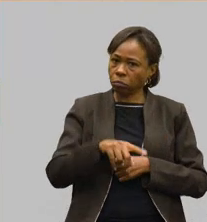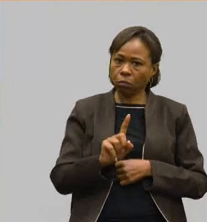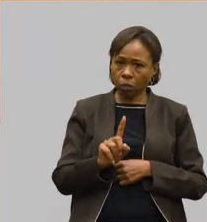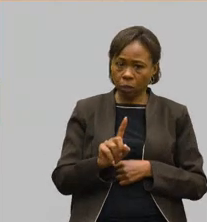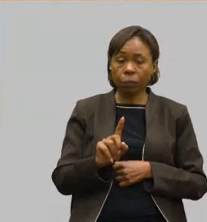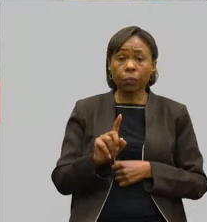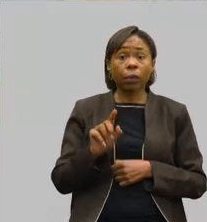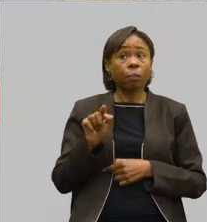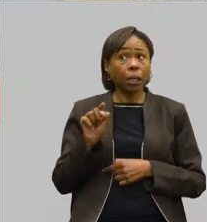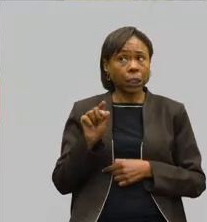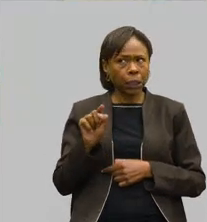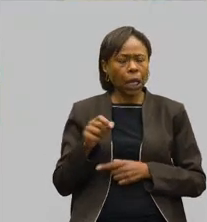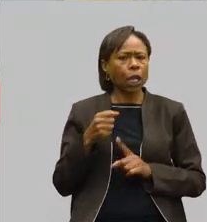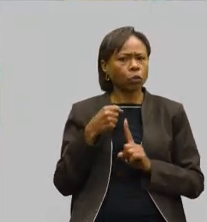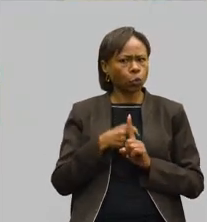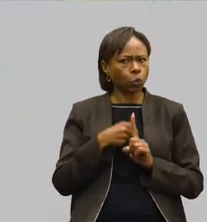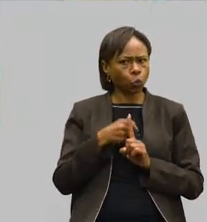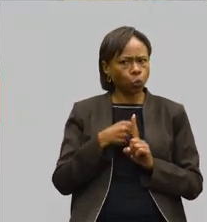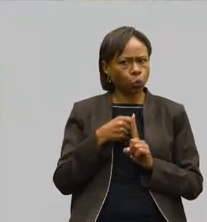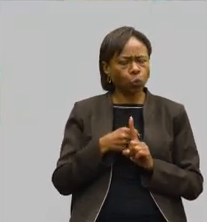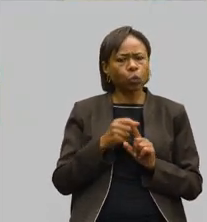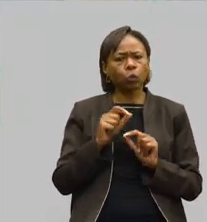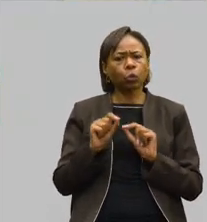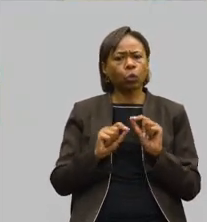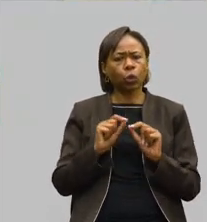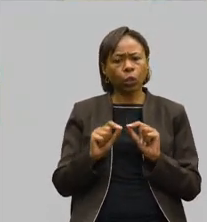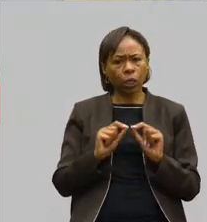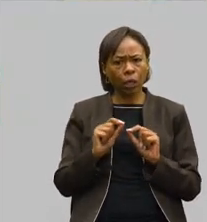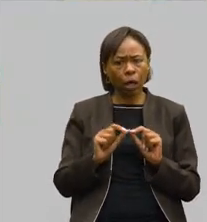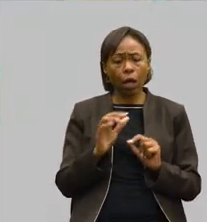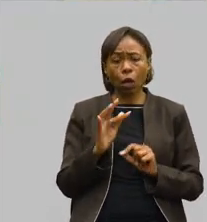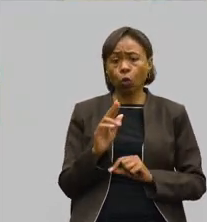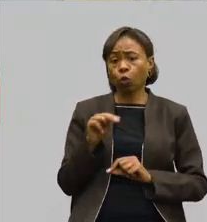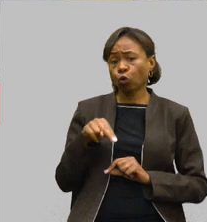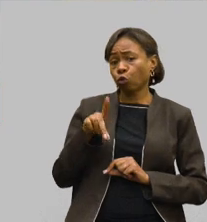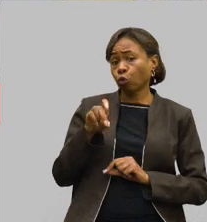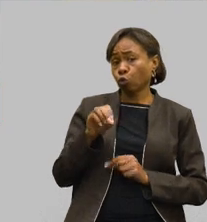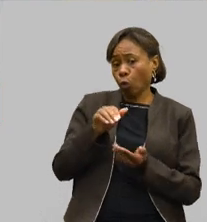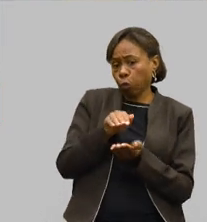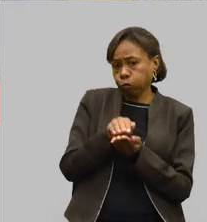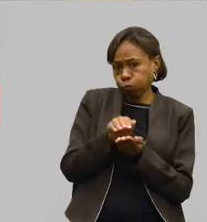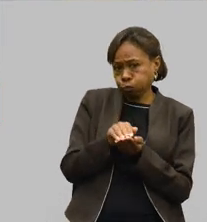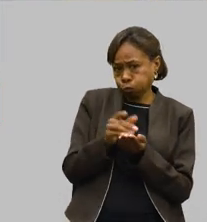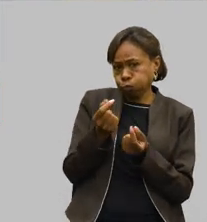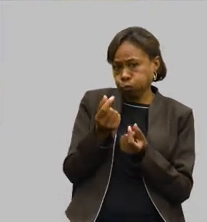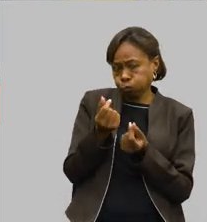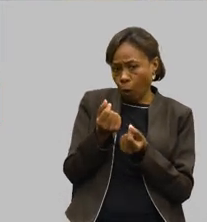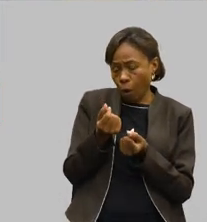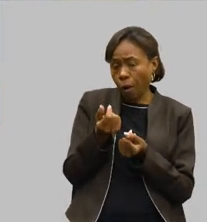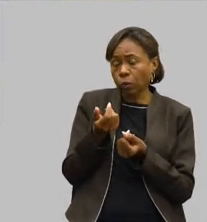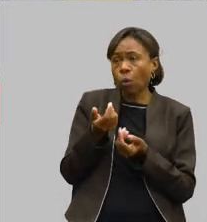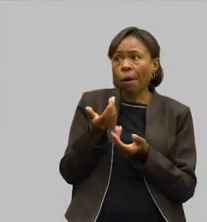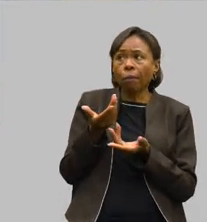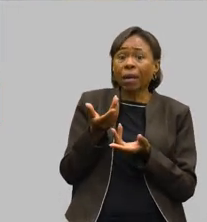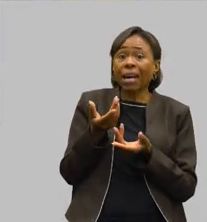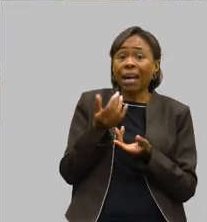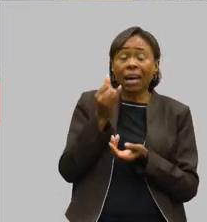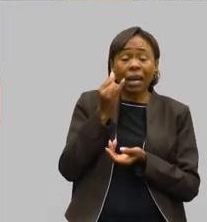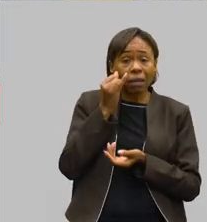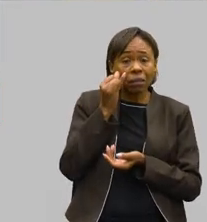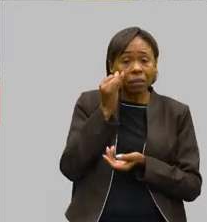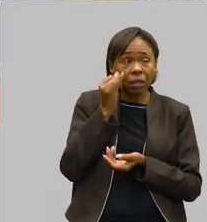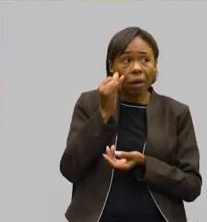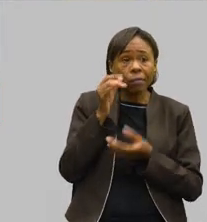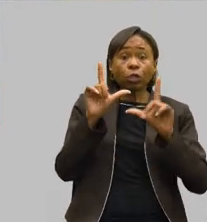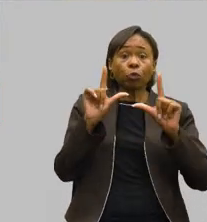muito aqui pela questão do fundo da erradicação da miséria. Ela mandou via zap aqui para a gente e eu queria